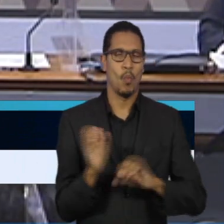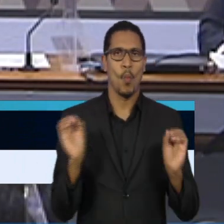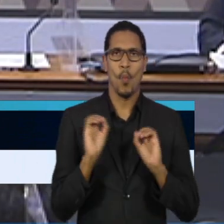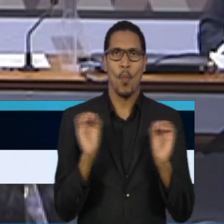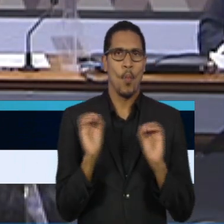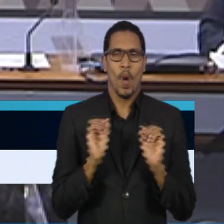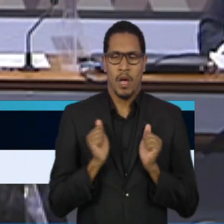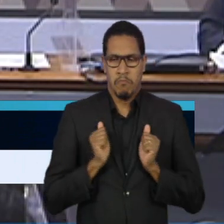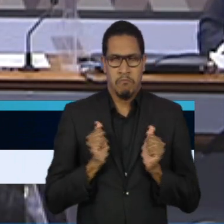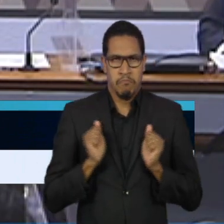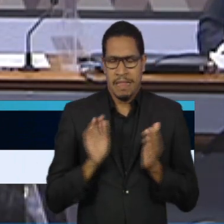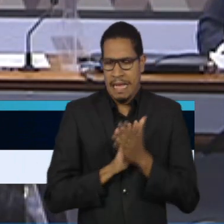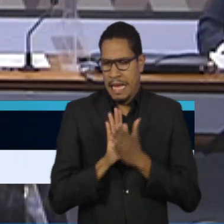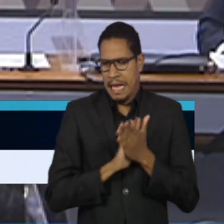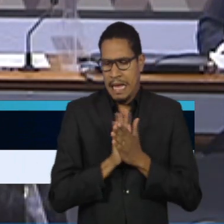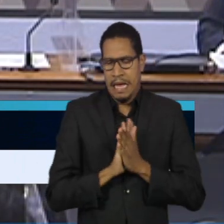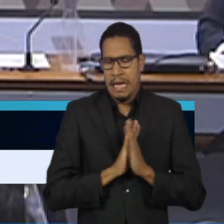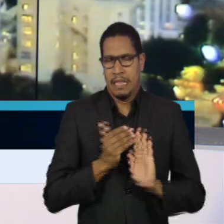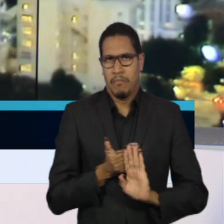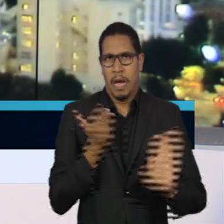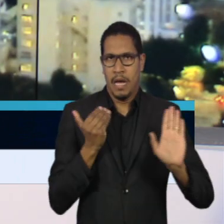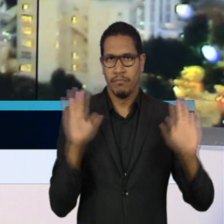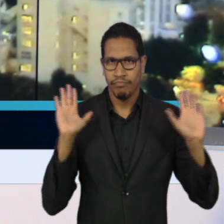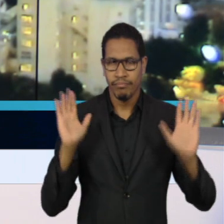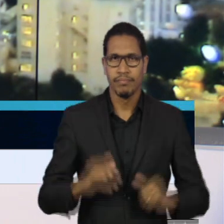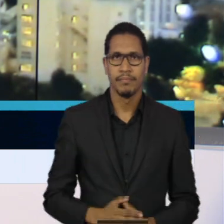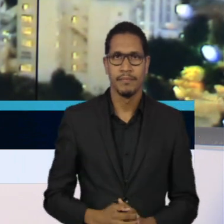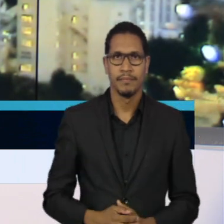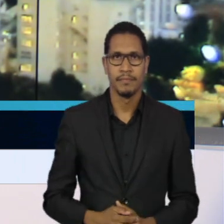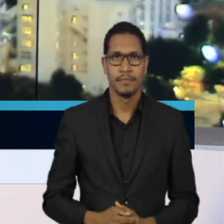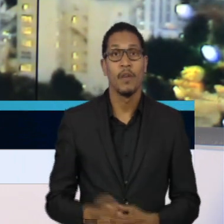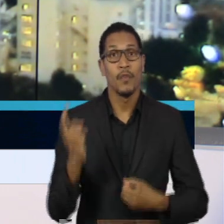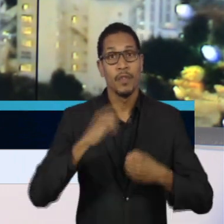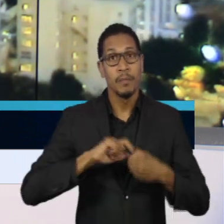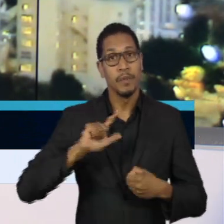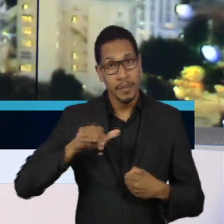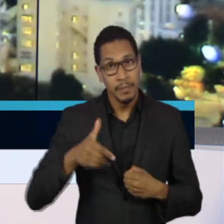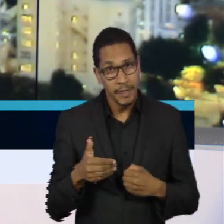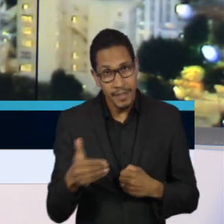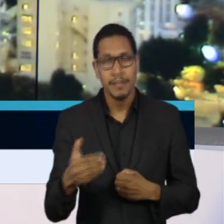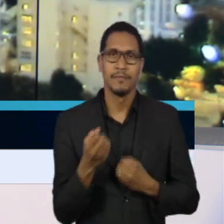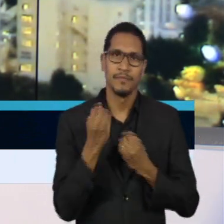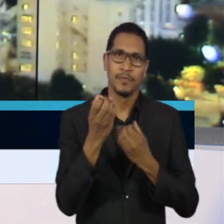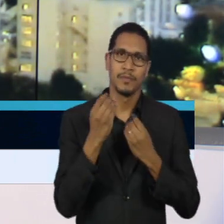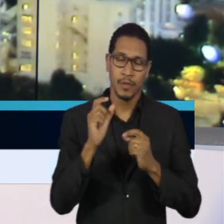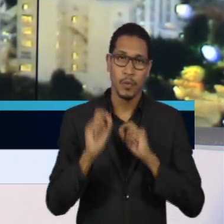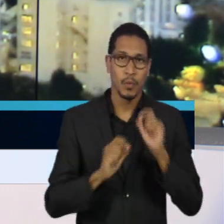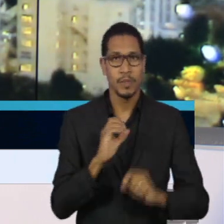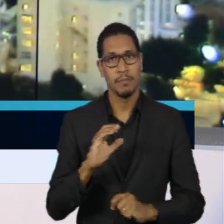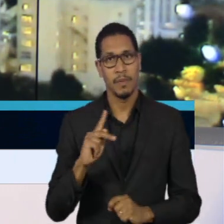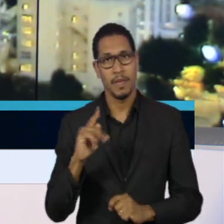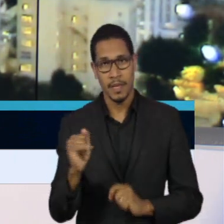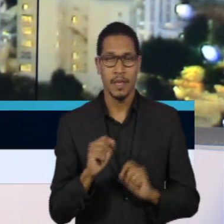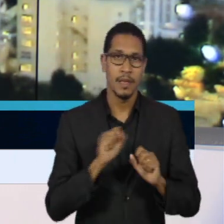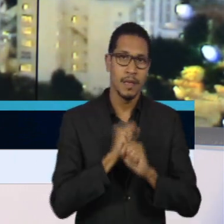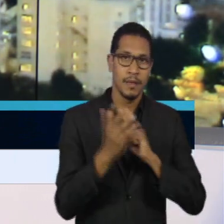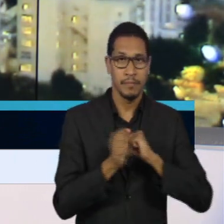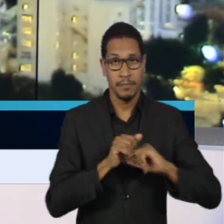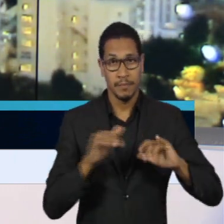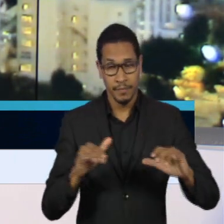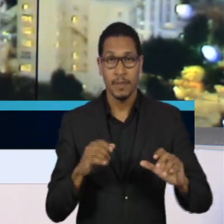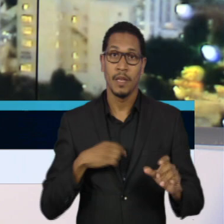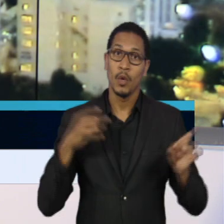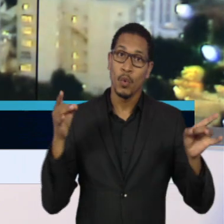em termos de manifestação. Nós voltamos daqui a pouco com mais informações sobre a CPI da pandemia e a cobertura